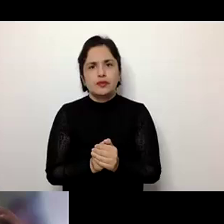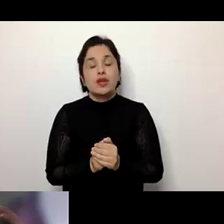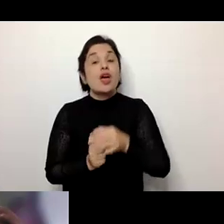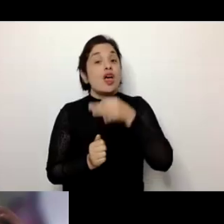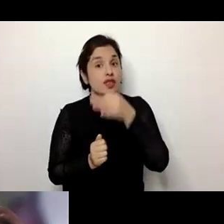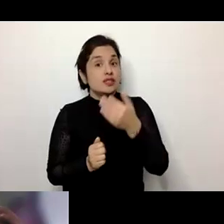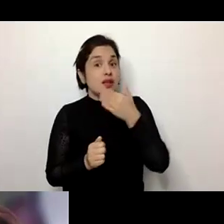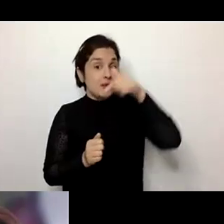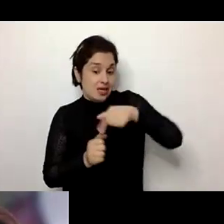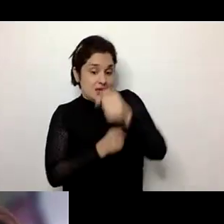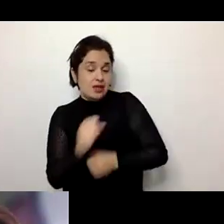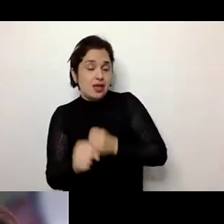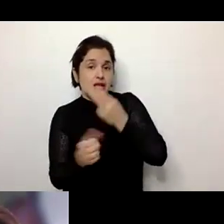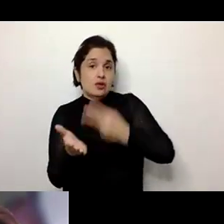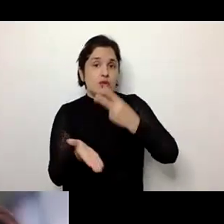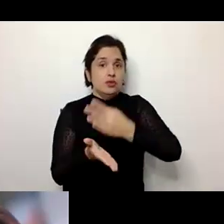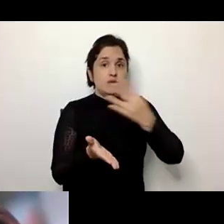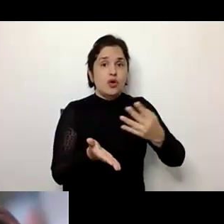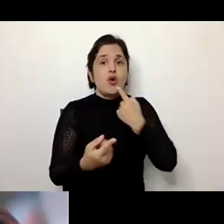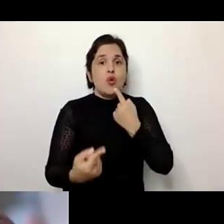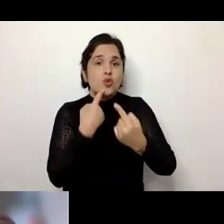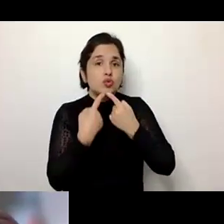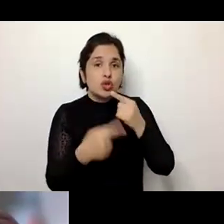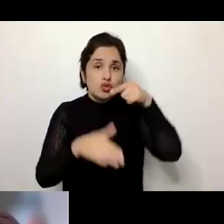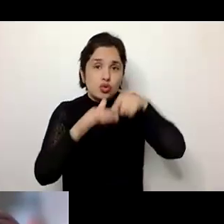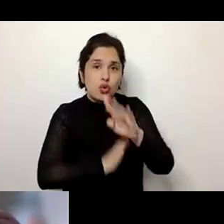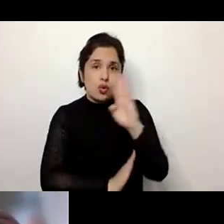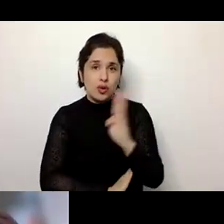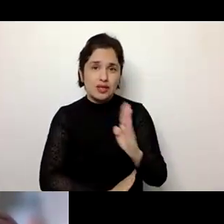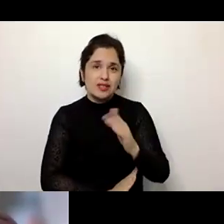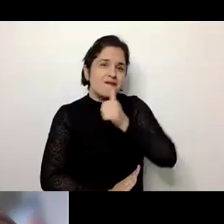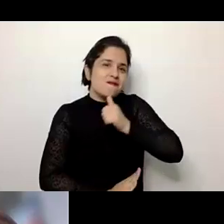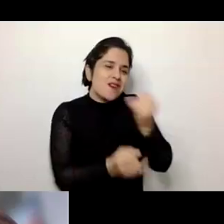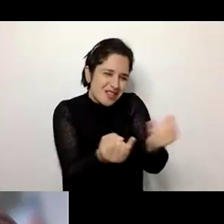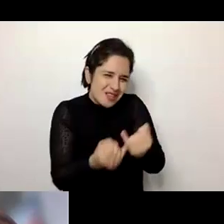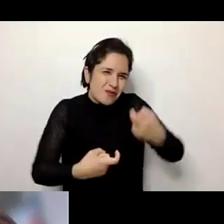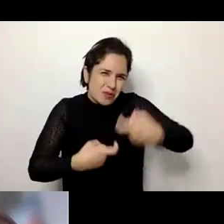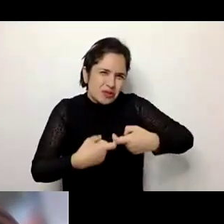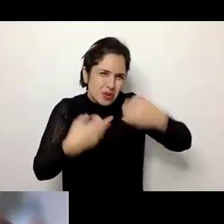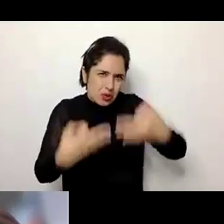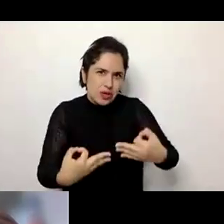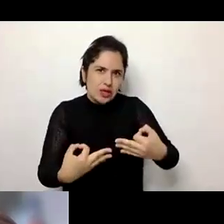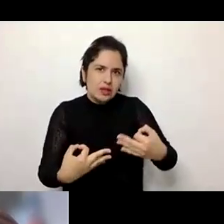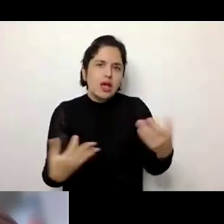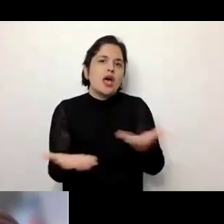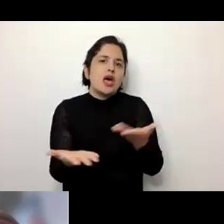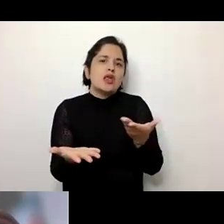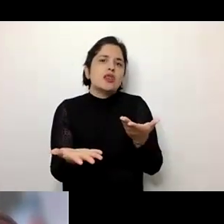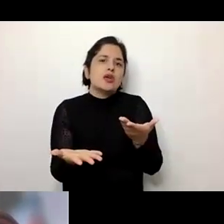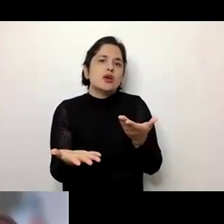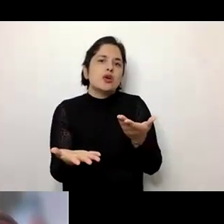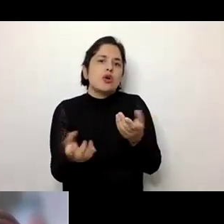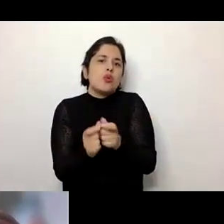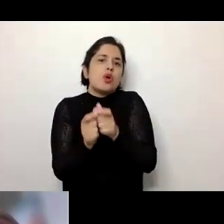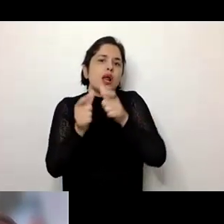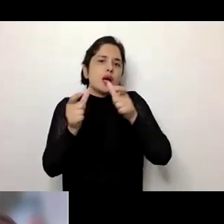justo agora, este ano, em 2024, também houve um censo no Brasil e que ainda não tem os dados oficiais de como se comportou o aumento